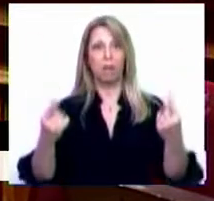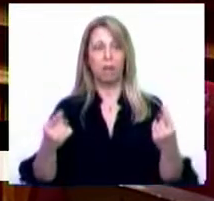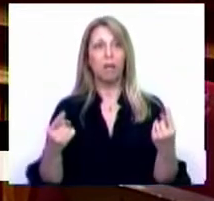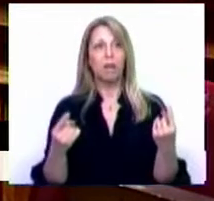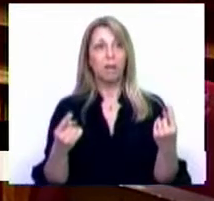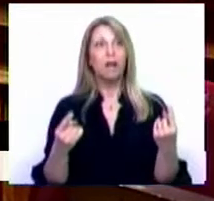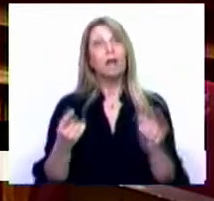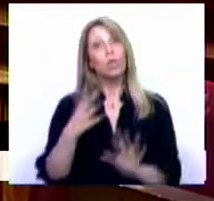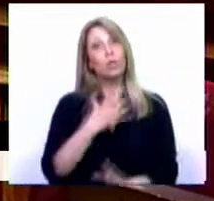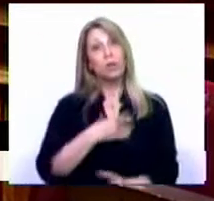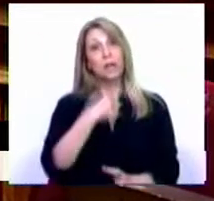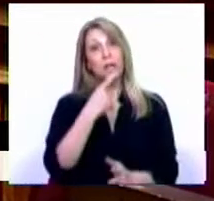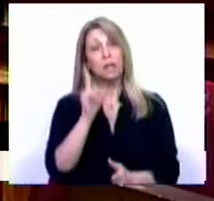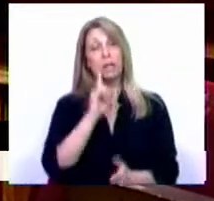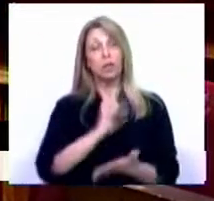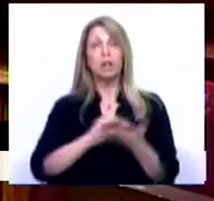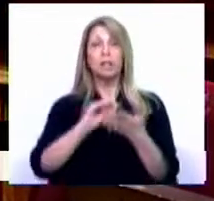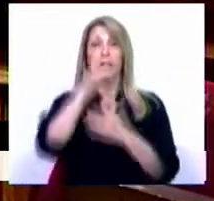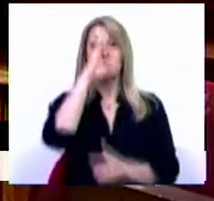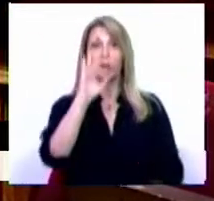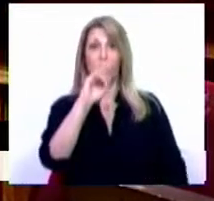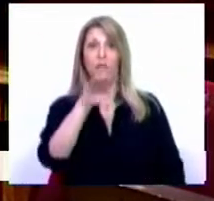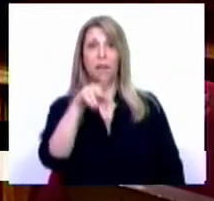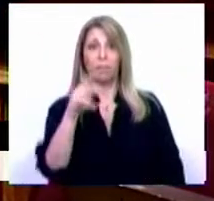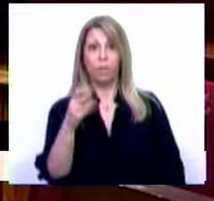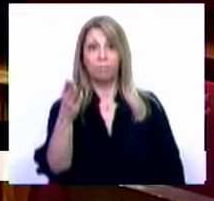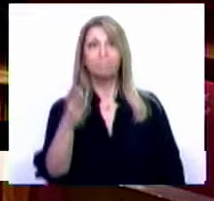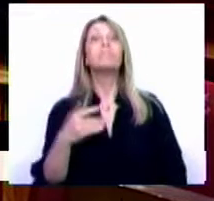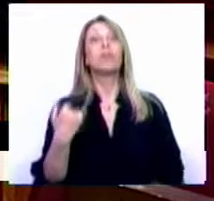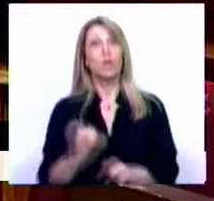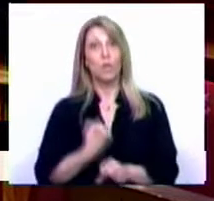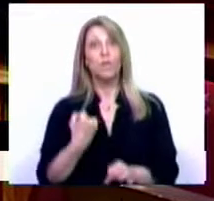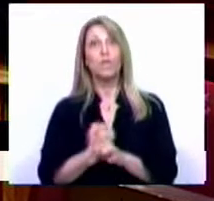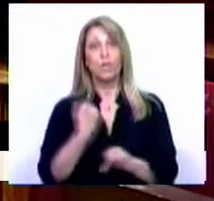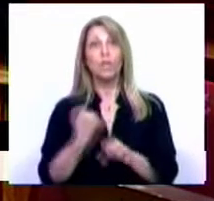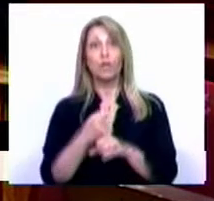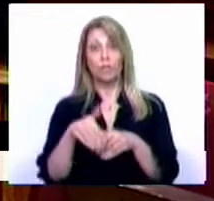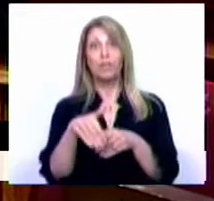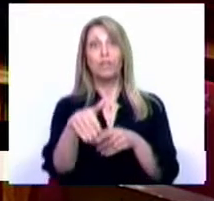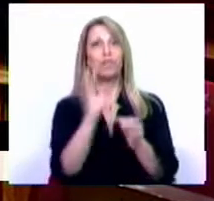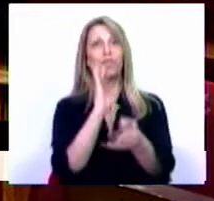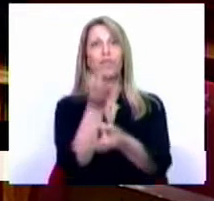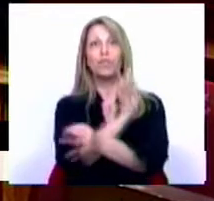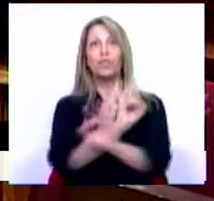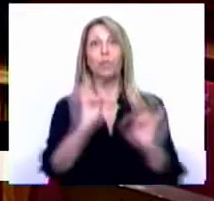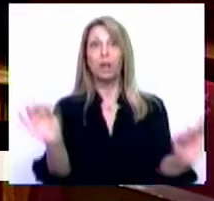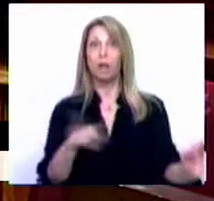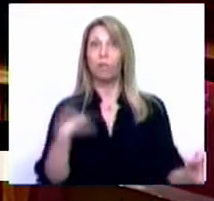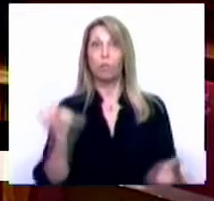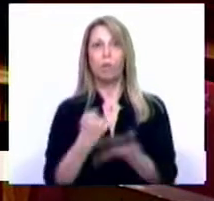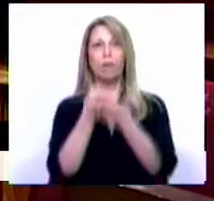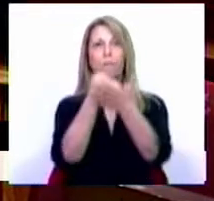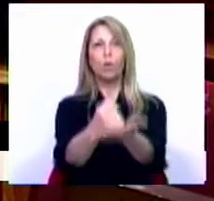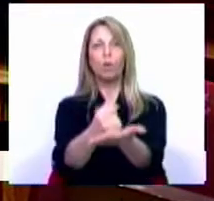Sra. Sra. Sra. de Estado, Fátima Fonseca, que tem pela frente uma tarefa formidável e tem todo o nosso apoio para